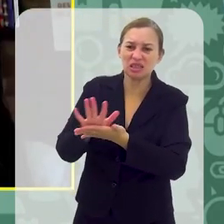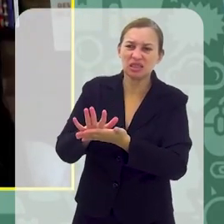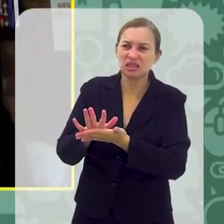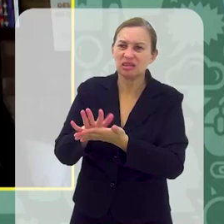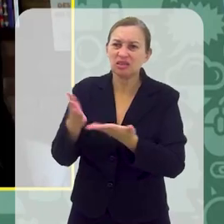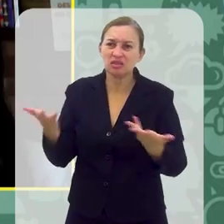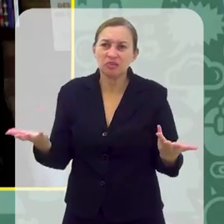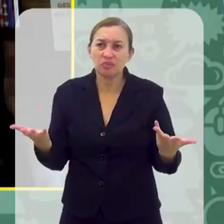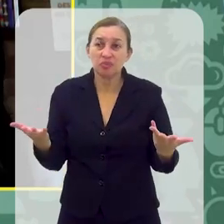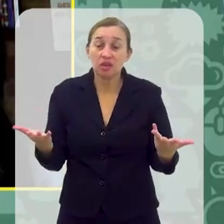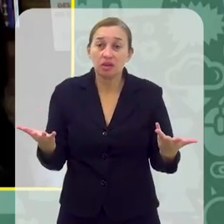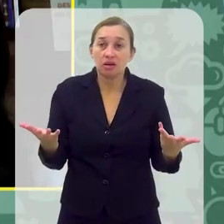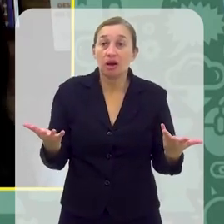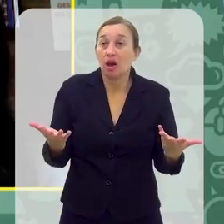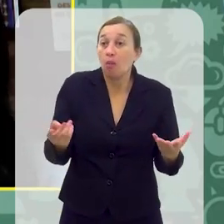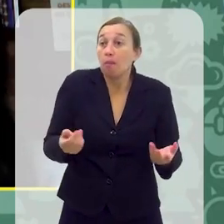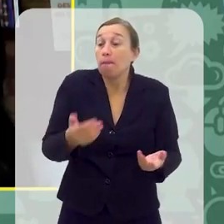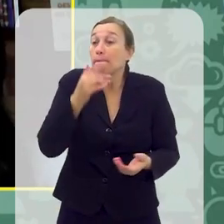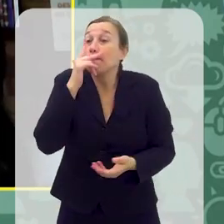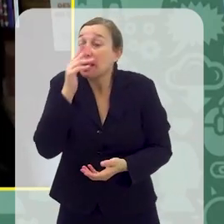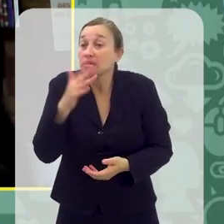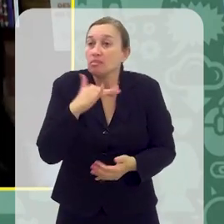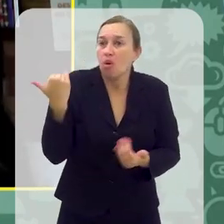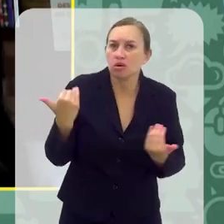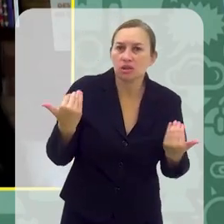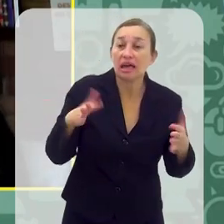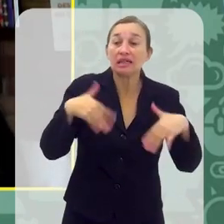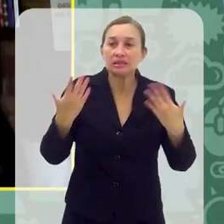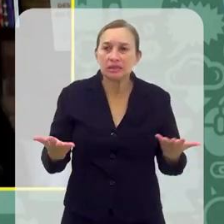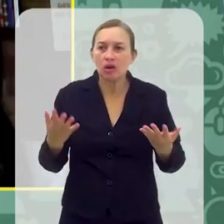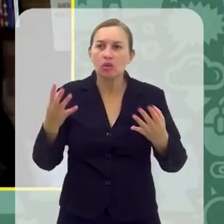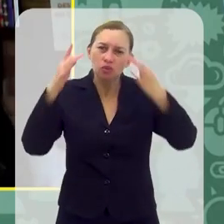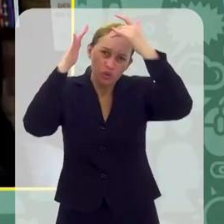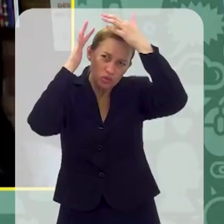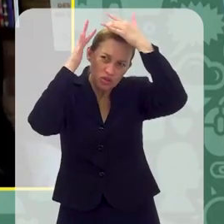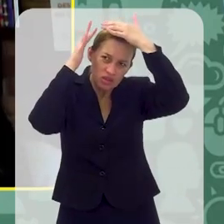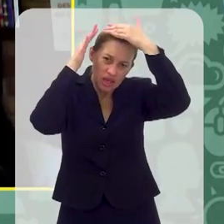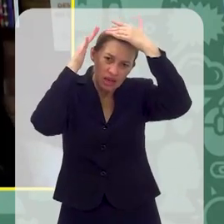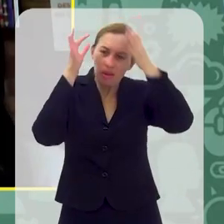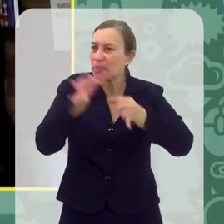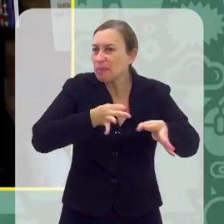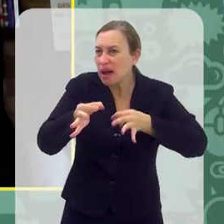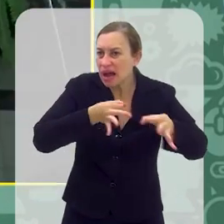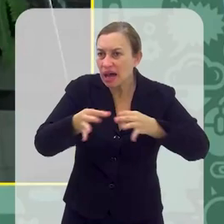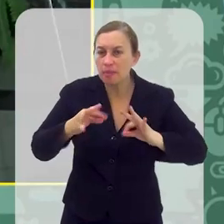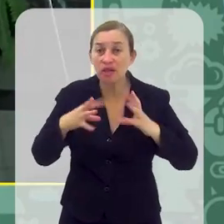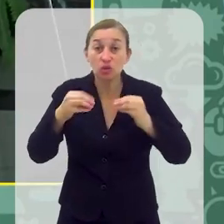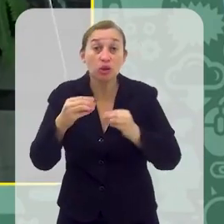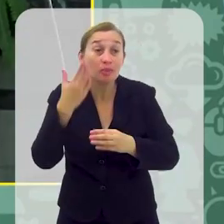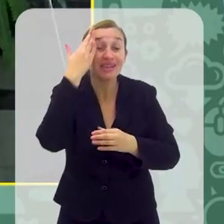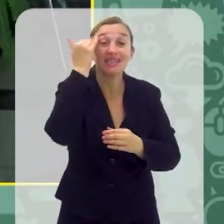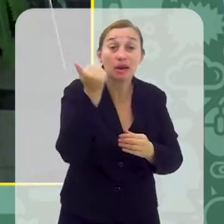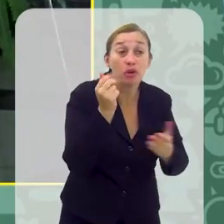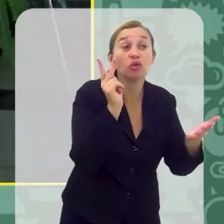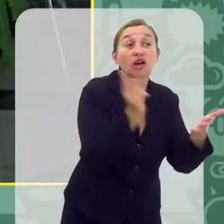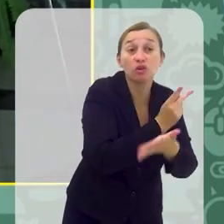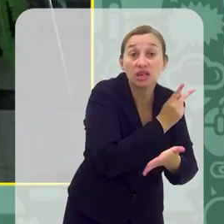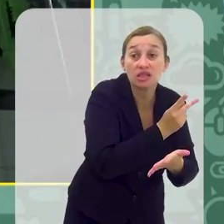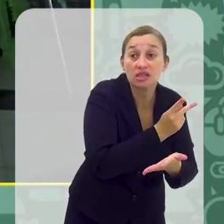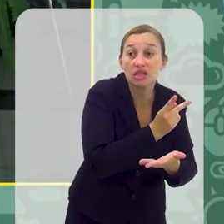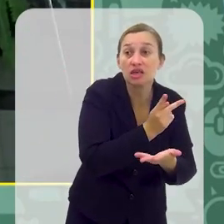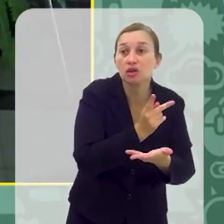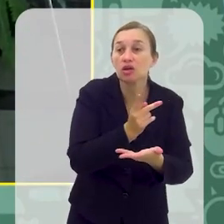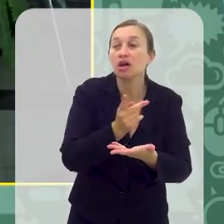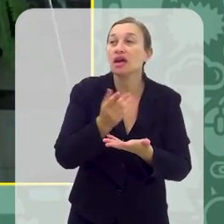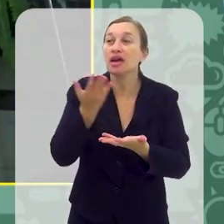está acontecendo com o seu grupo era quase que uma sentença de morte. Então, o nosso cérebro, ele é programado para isso, para a gente querer saber do que está acontecendo